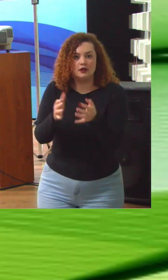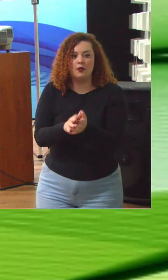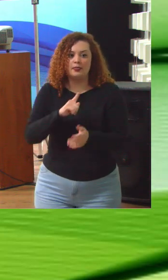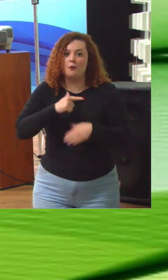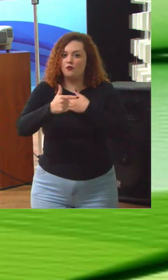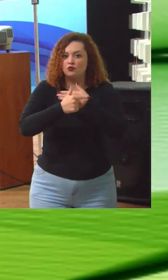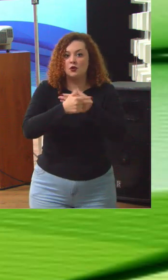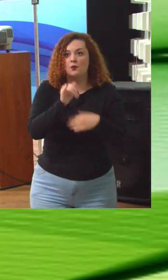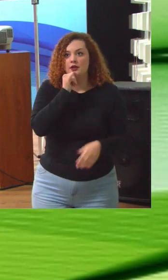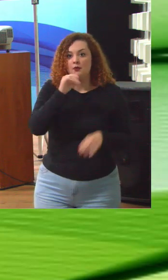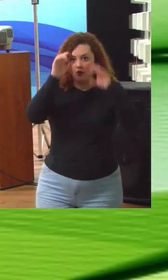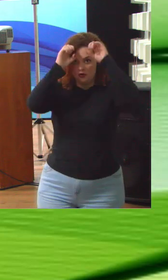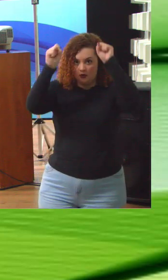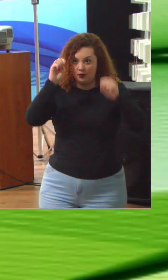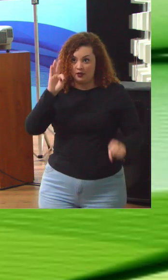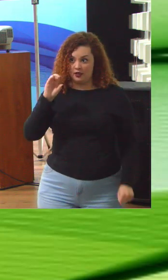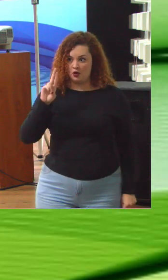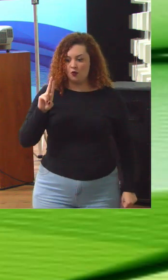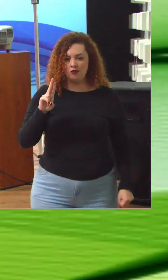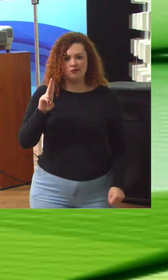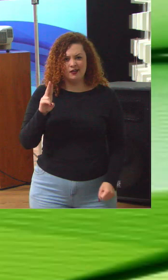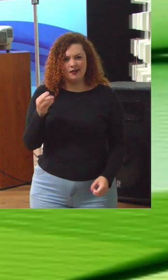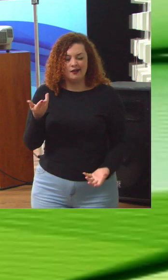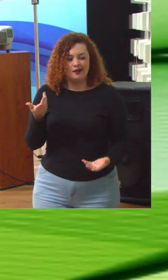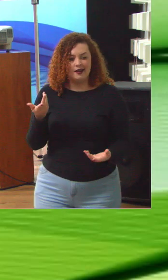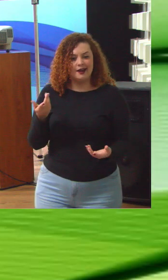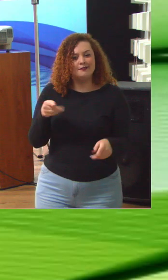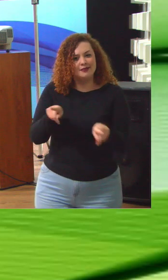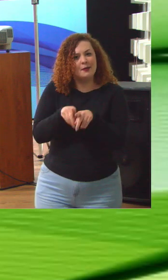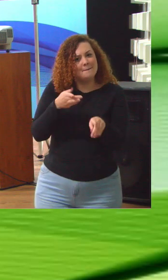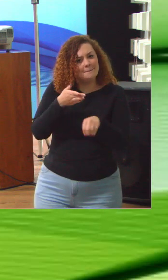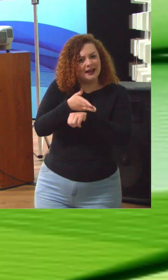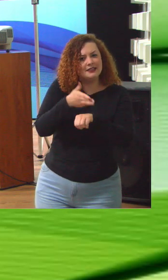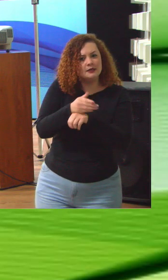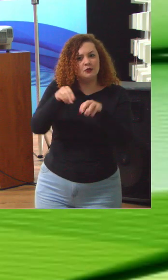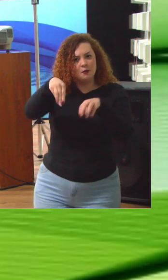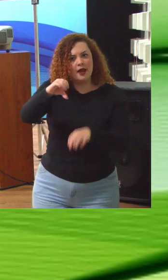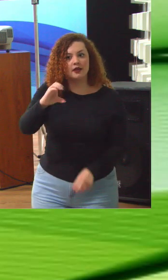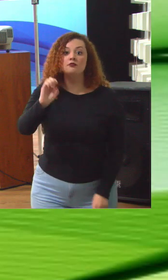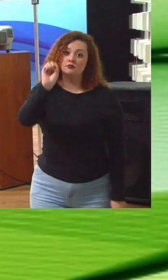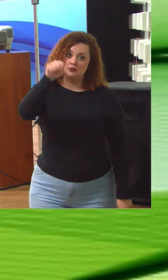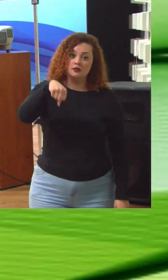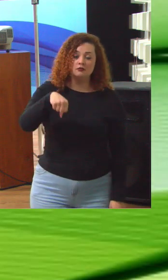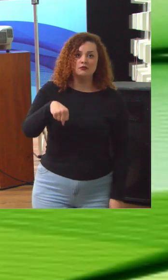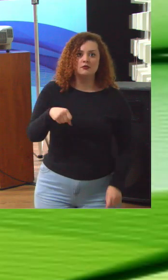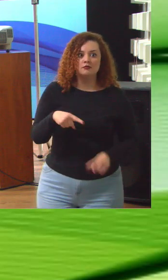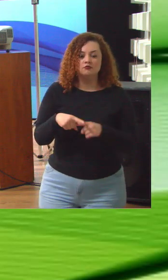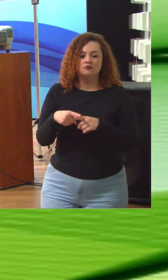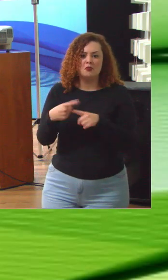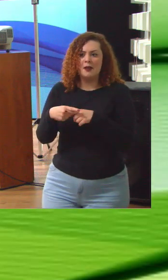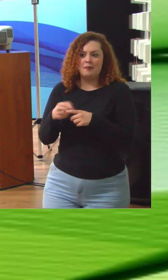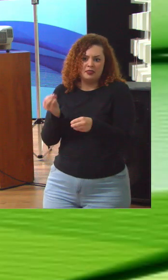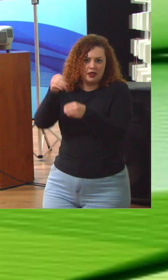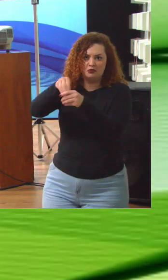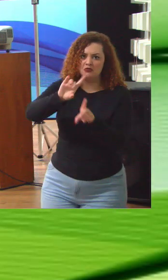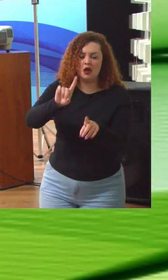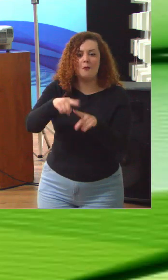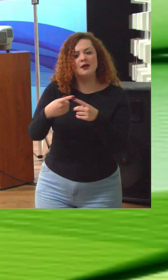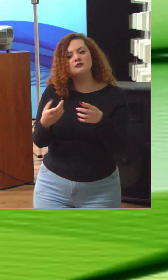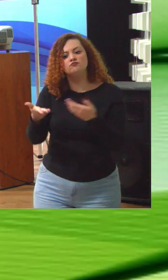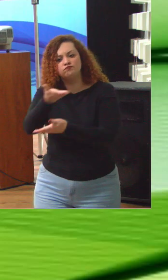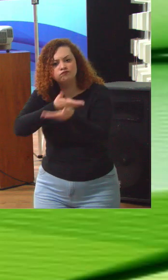Tribunal de Contas da União interfere no MEC? Sim, ele é um ator governante, embora não faça parte do MEC, mas as decisões dele